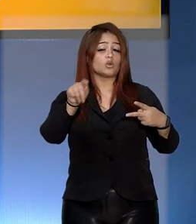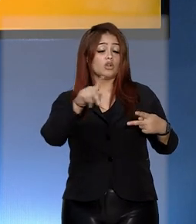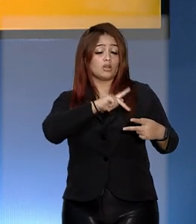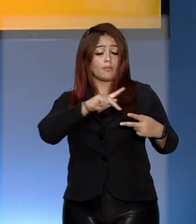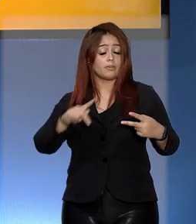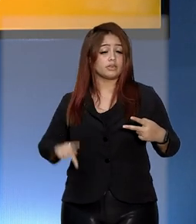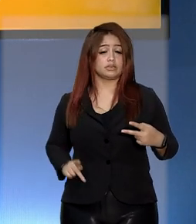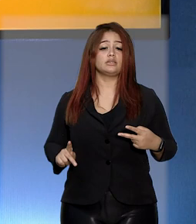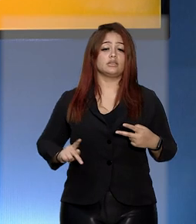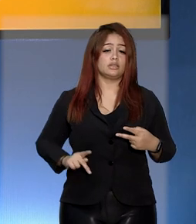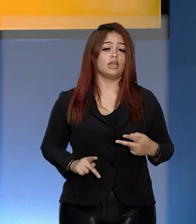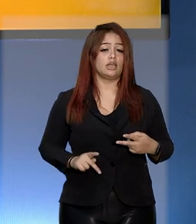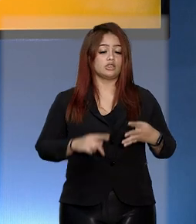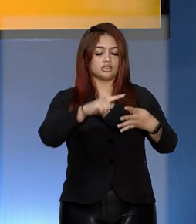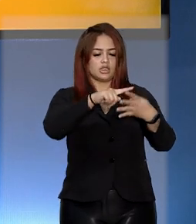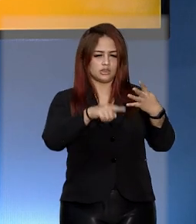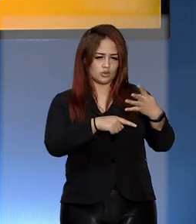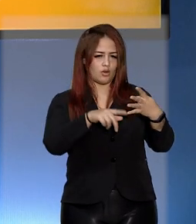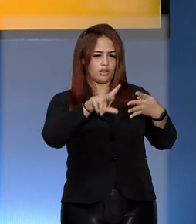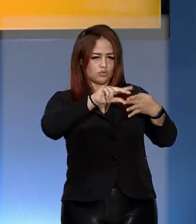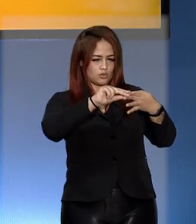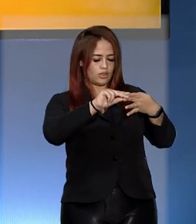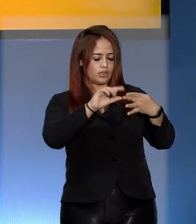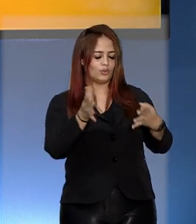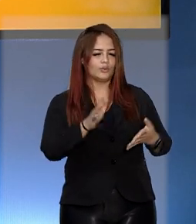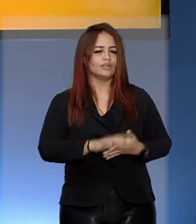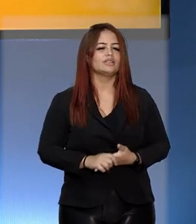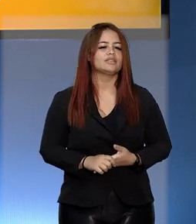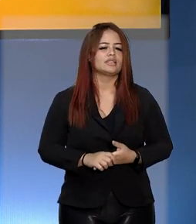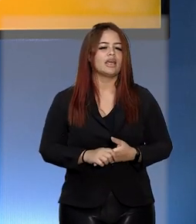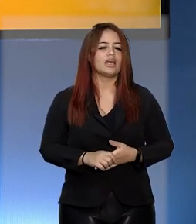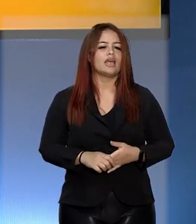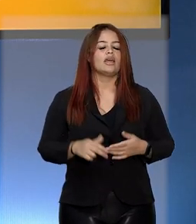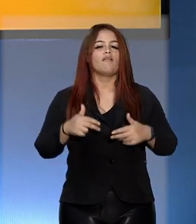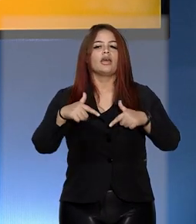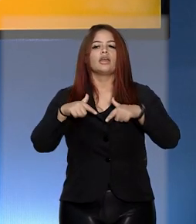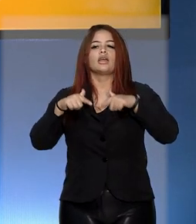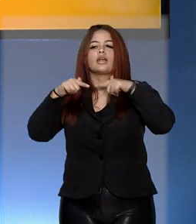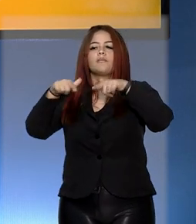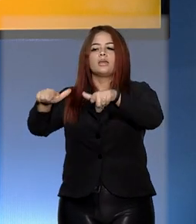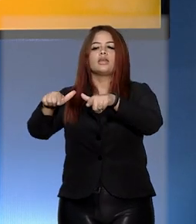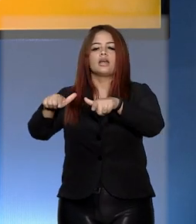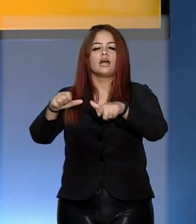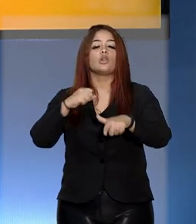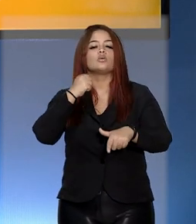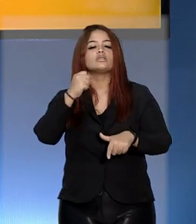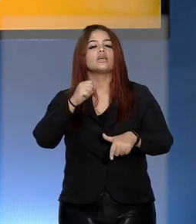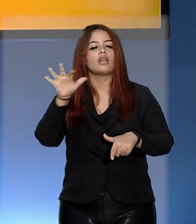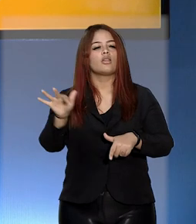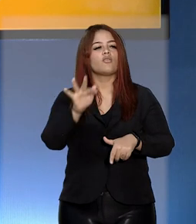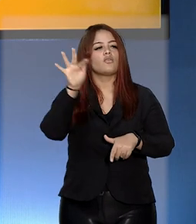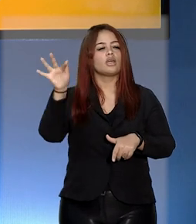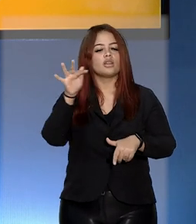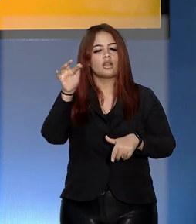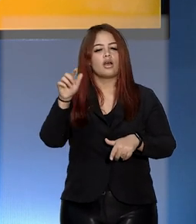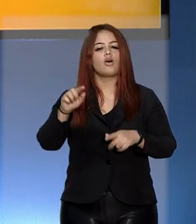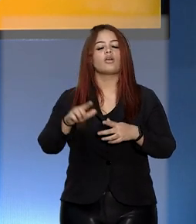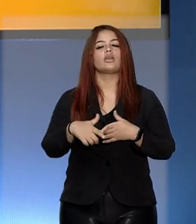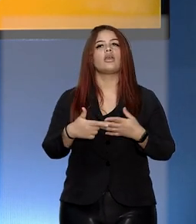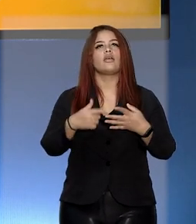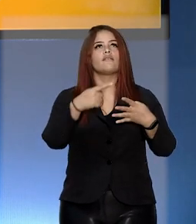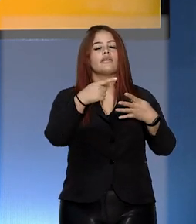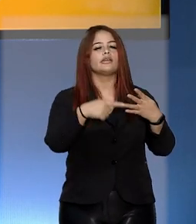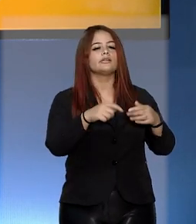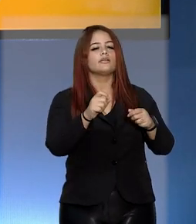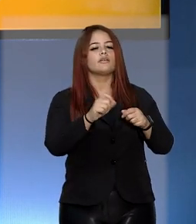da República, dentre os quatro desembargadores da lista, serão encaminhados ao Senado Federal, que vai submeter os candidatos